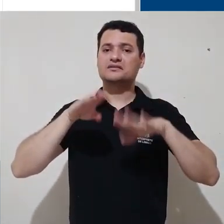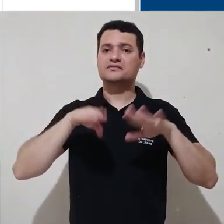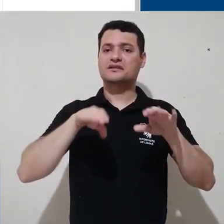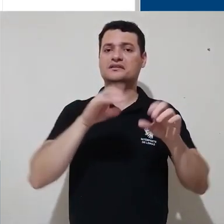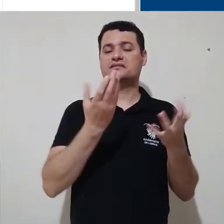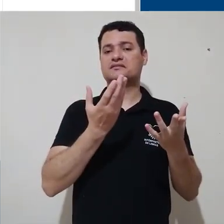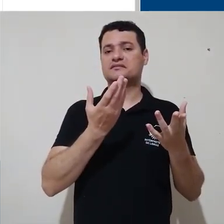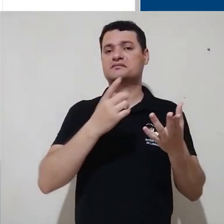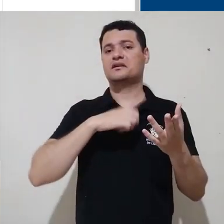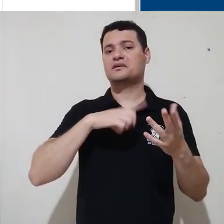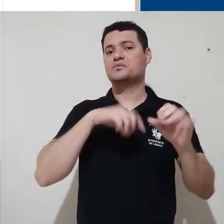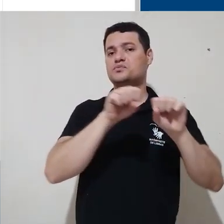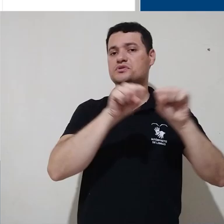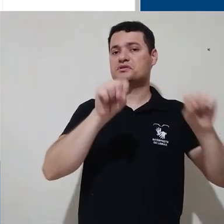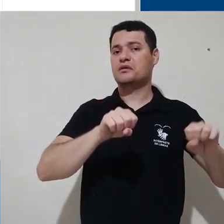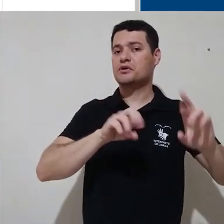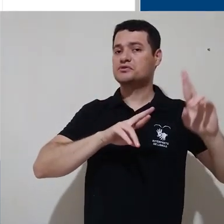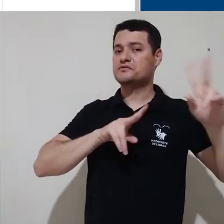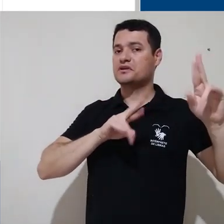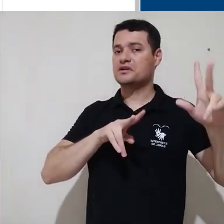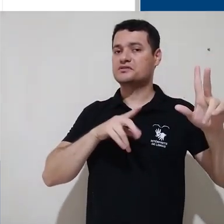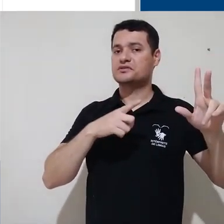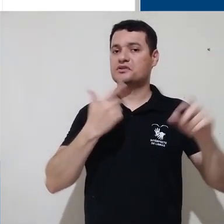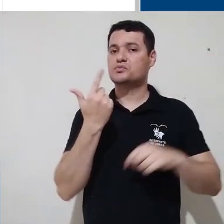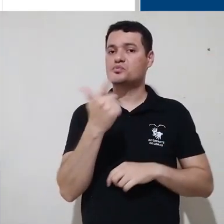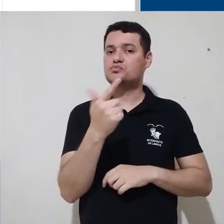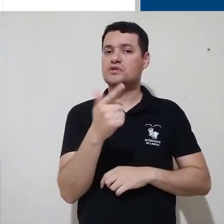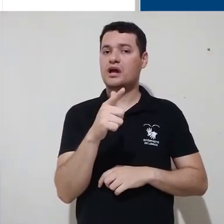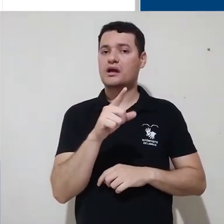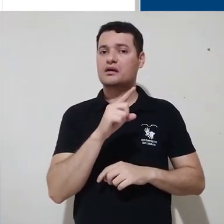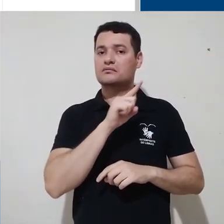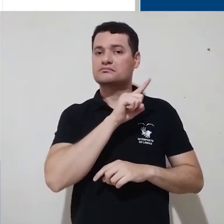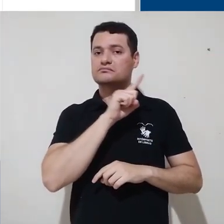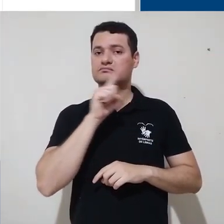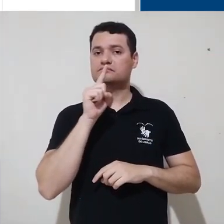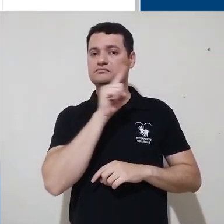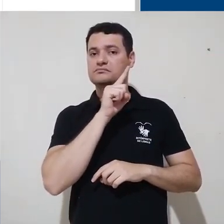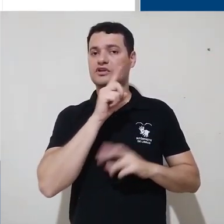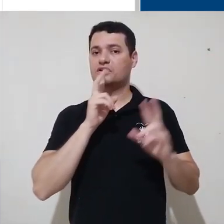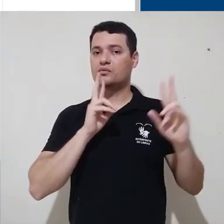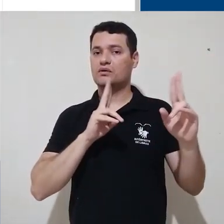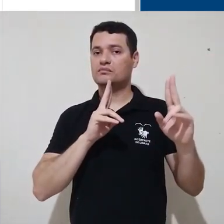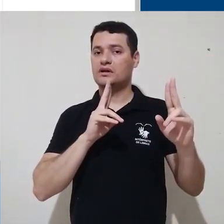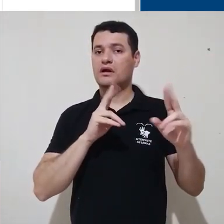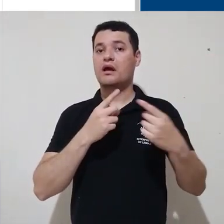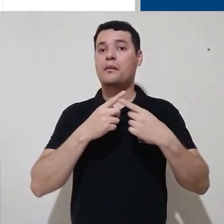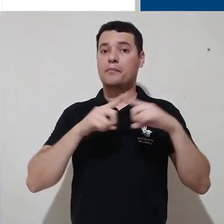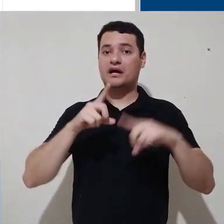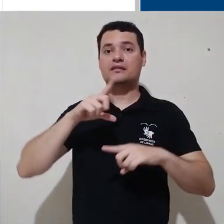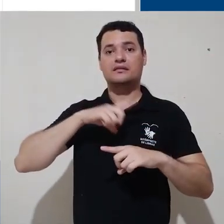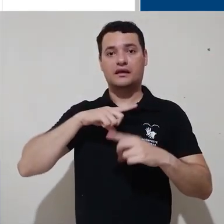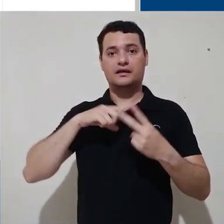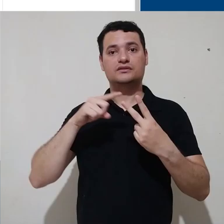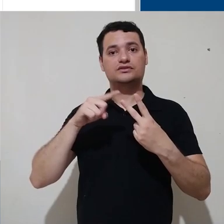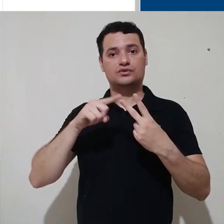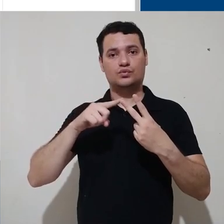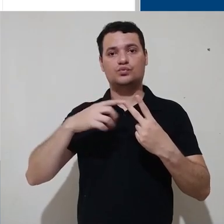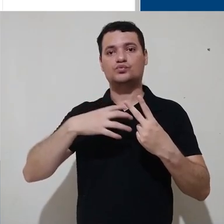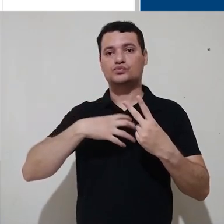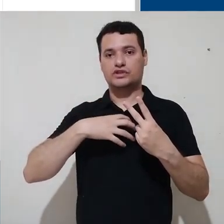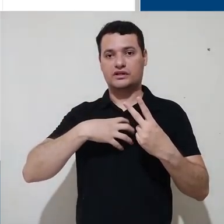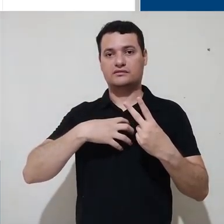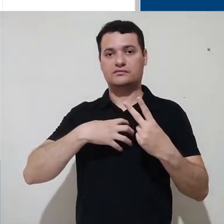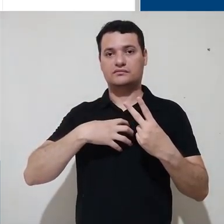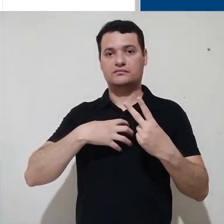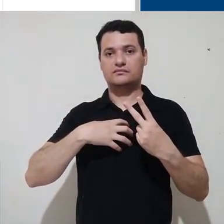configurado esse painel no primeiro momento. Então existe um segundo método de login, ele vai estar presente em todas